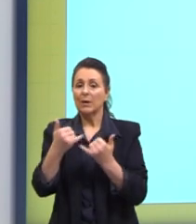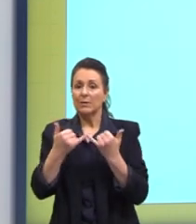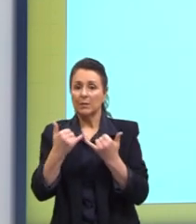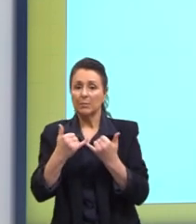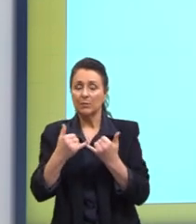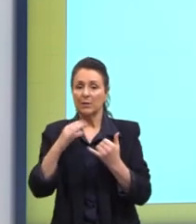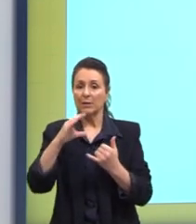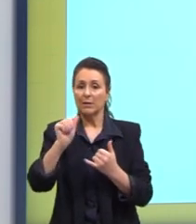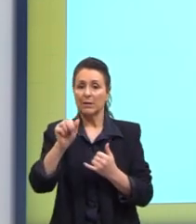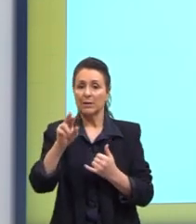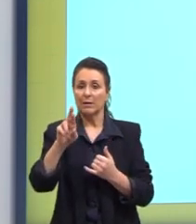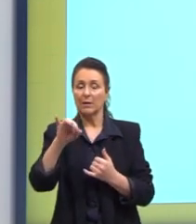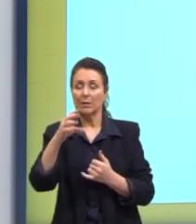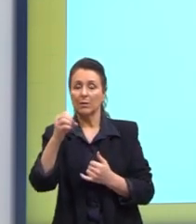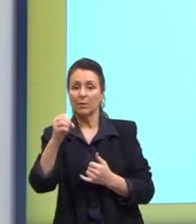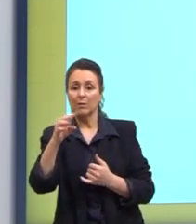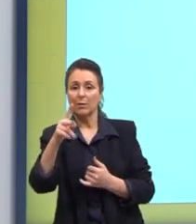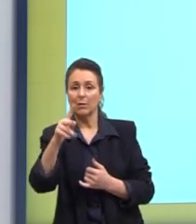dessas síndromes.